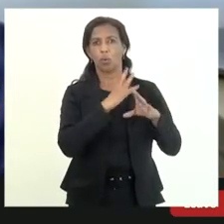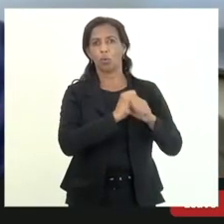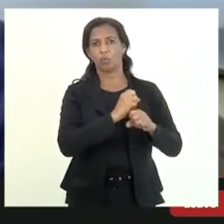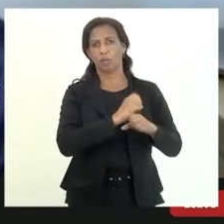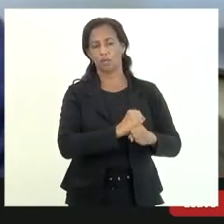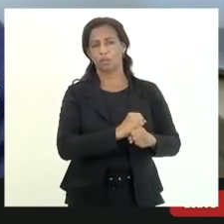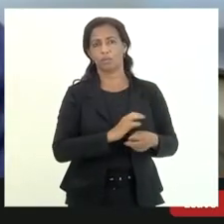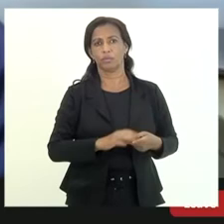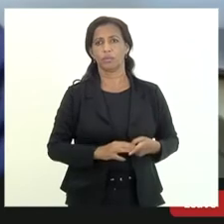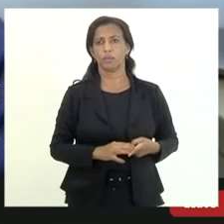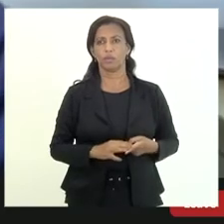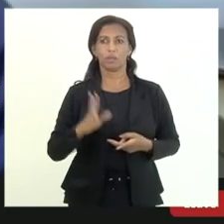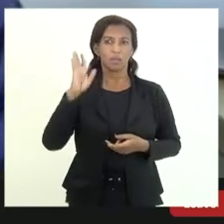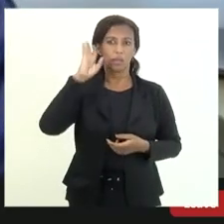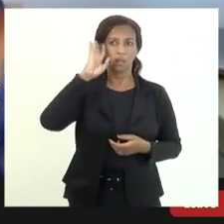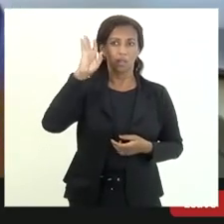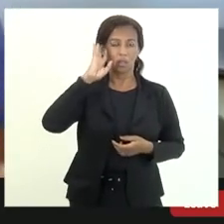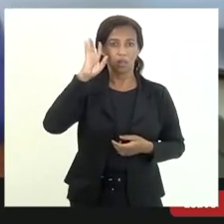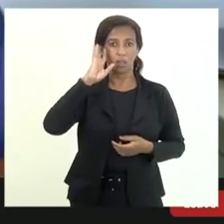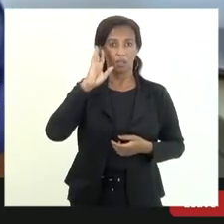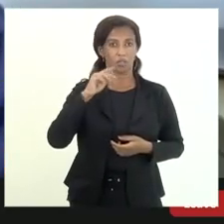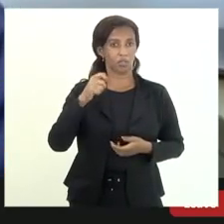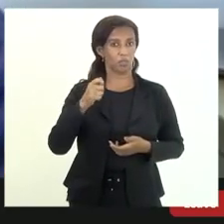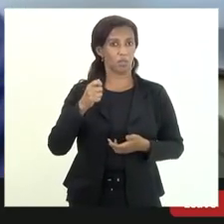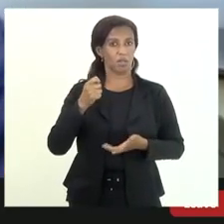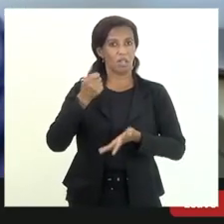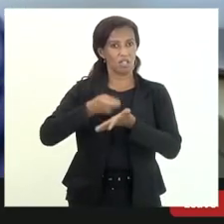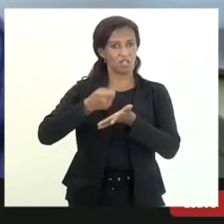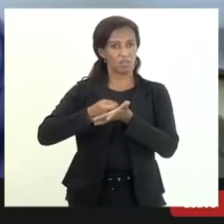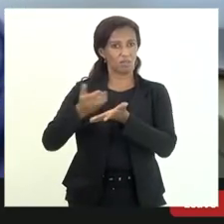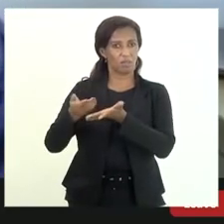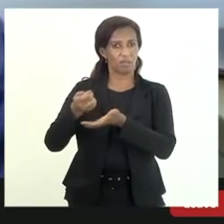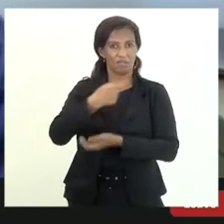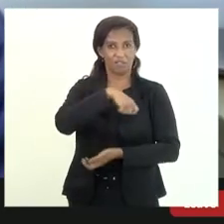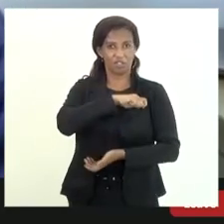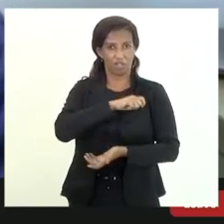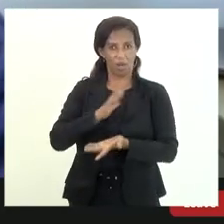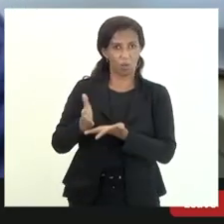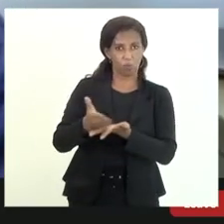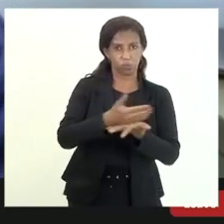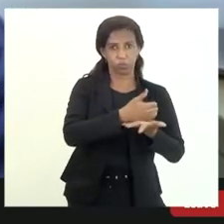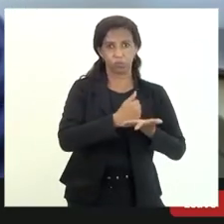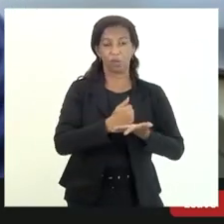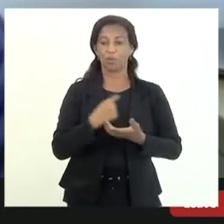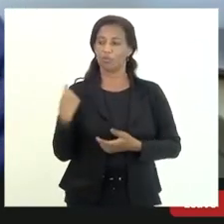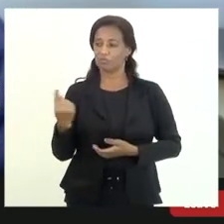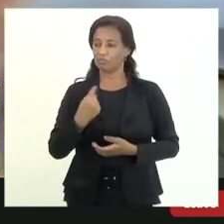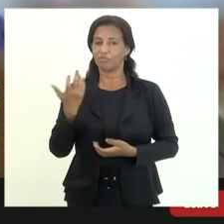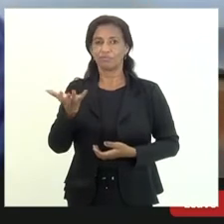imagine que no regime de recuperação fiscal a esquerda